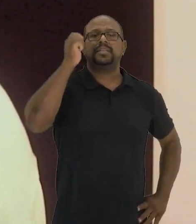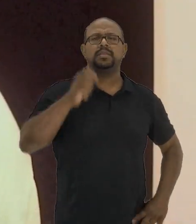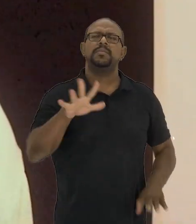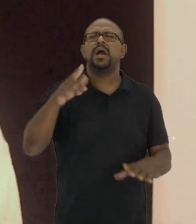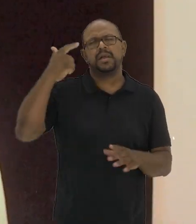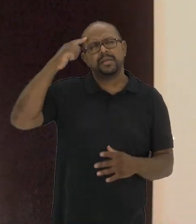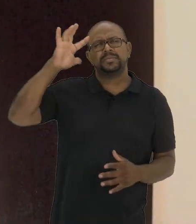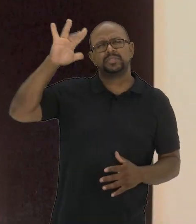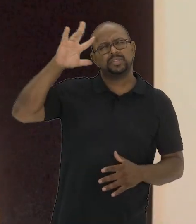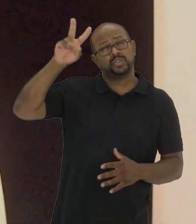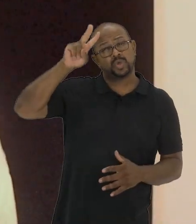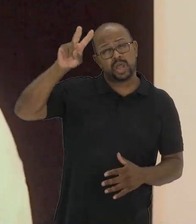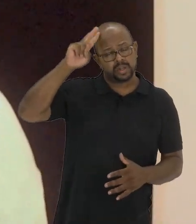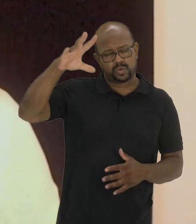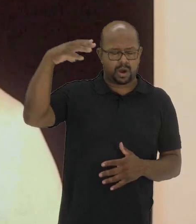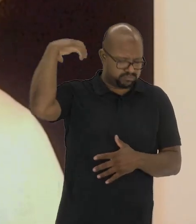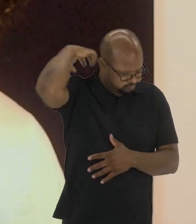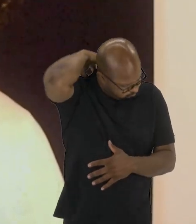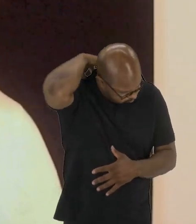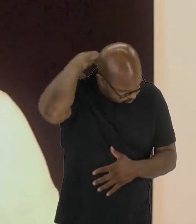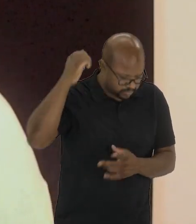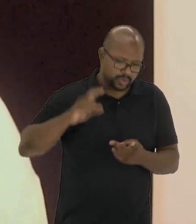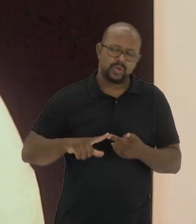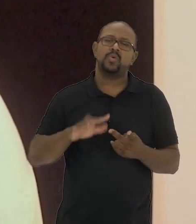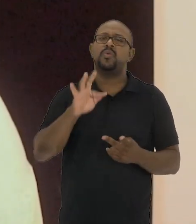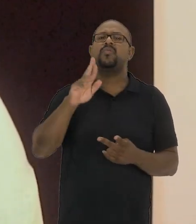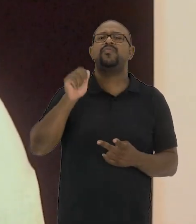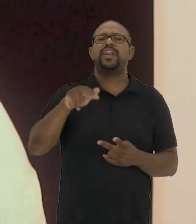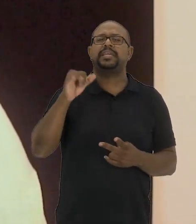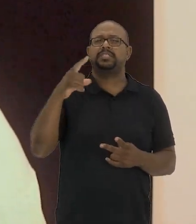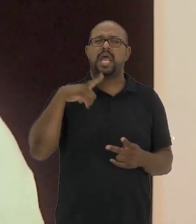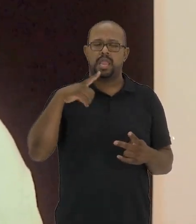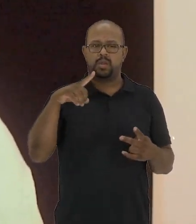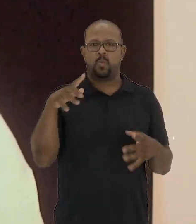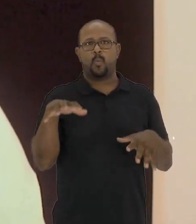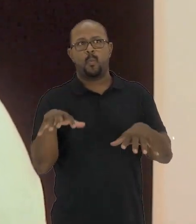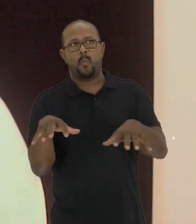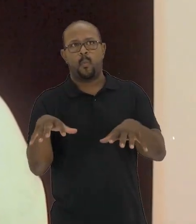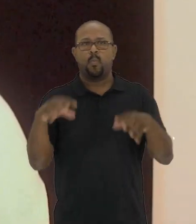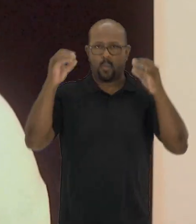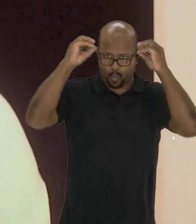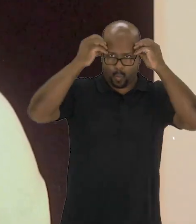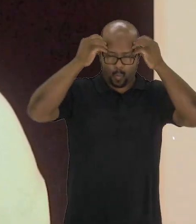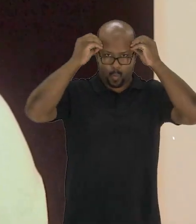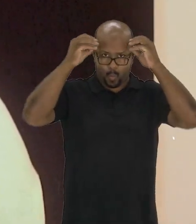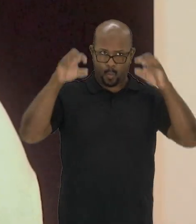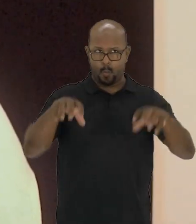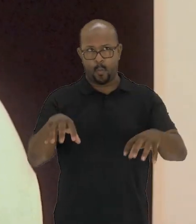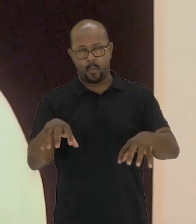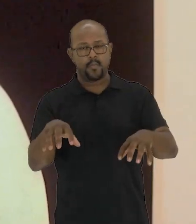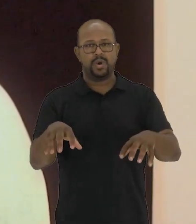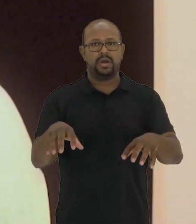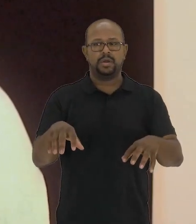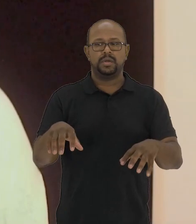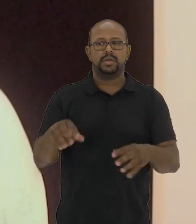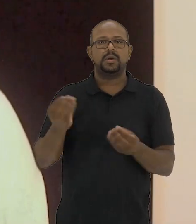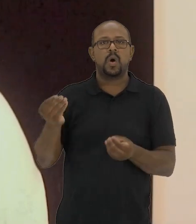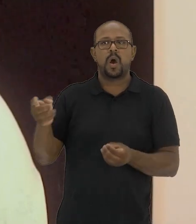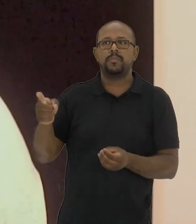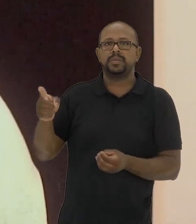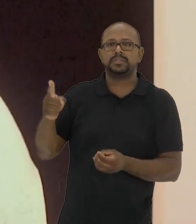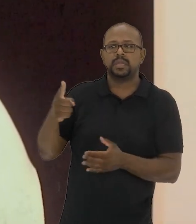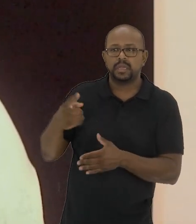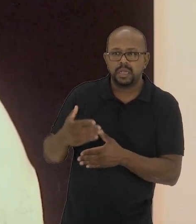Basta que pensamos nas histórias do Corcunda de Notre Dame, do Frankenstein, e como essa imagem e essa